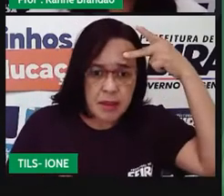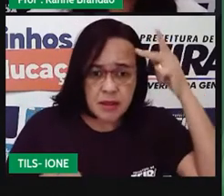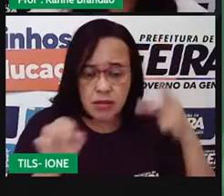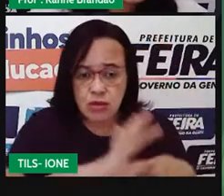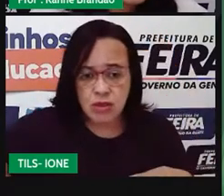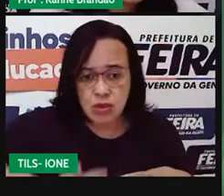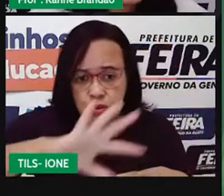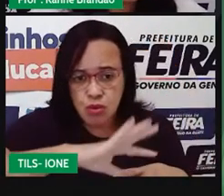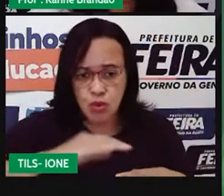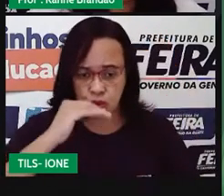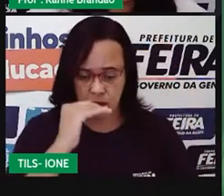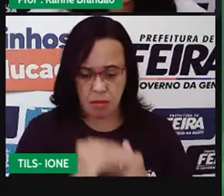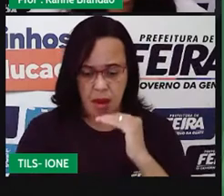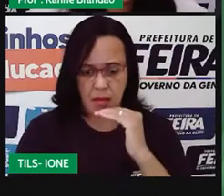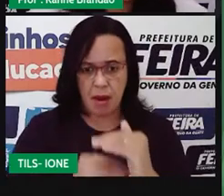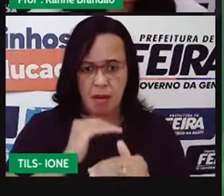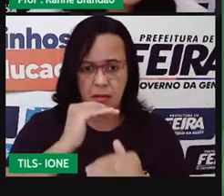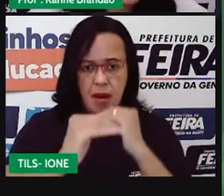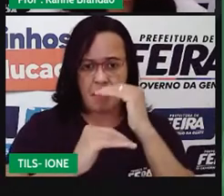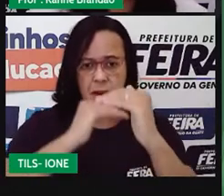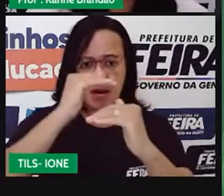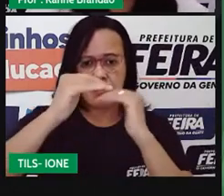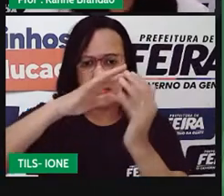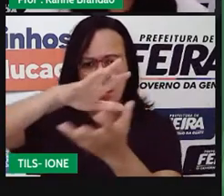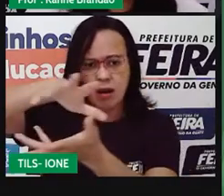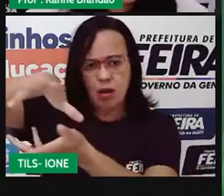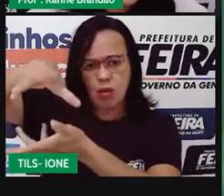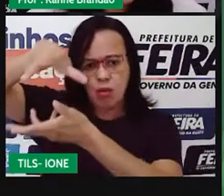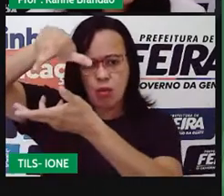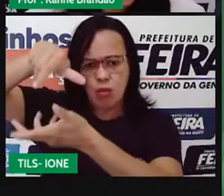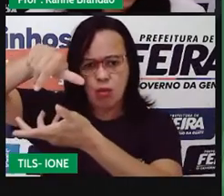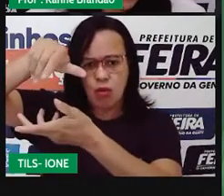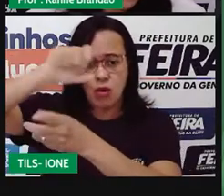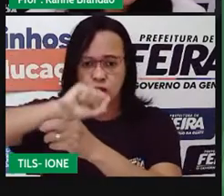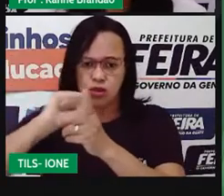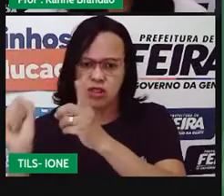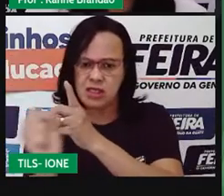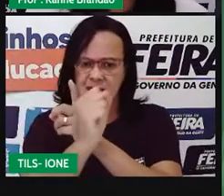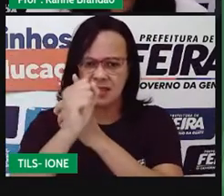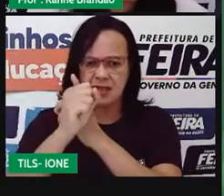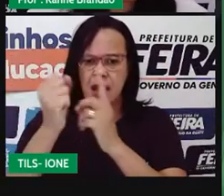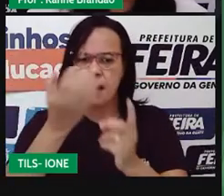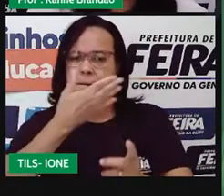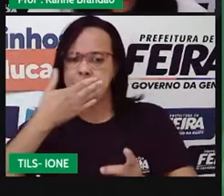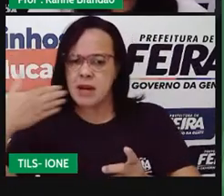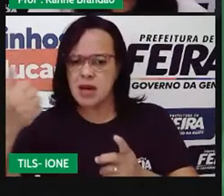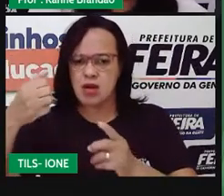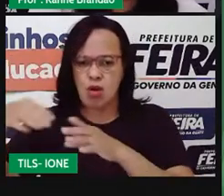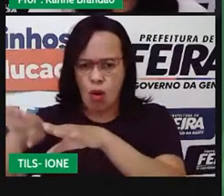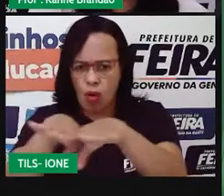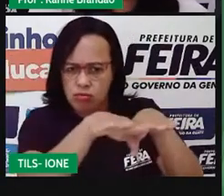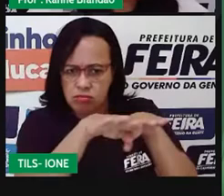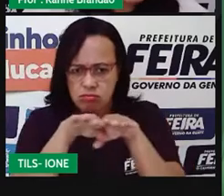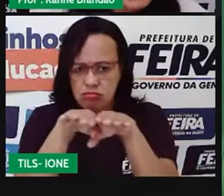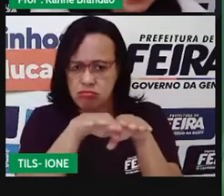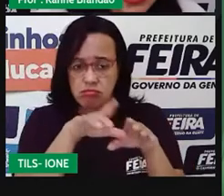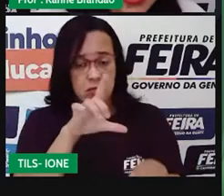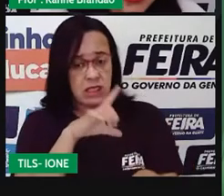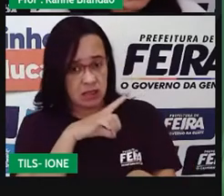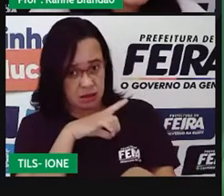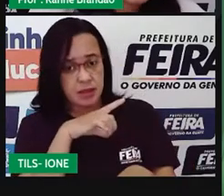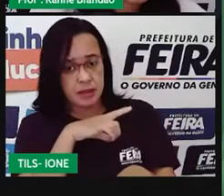construindo realmente um mundo, uma sociedade melhor? Será que nós estamos também nos